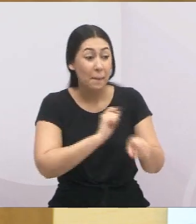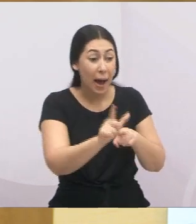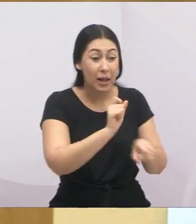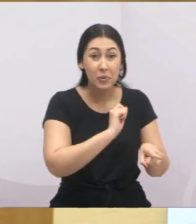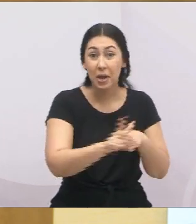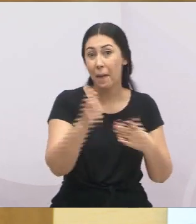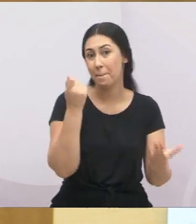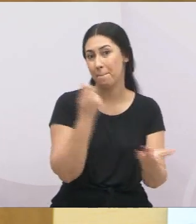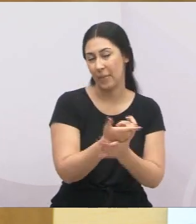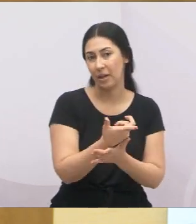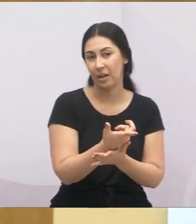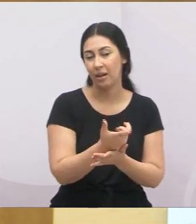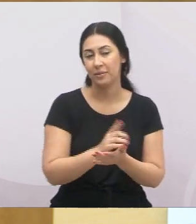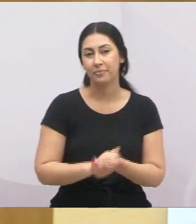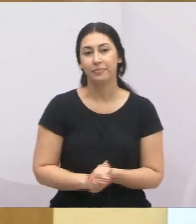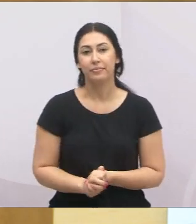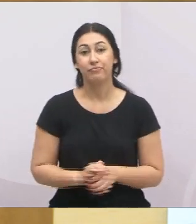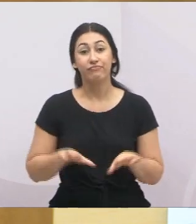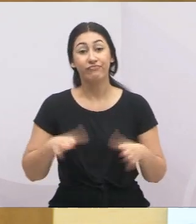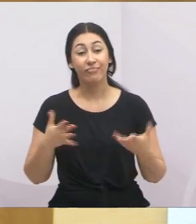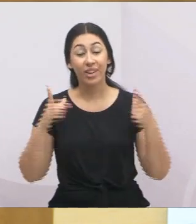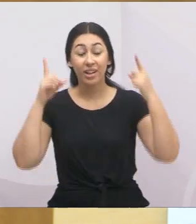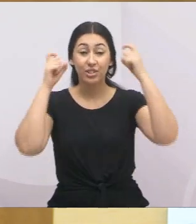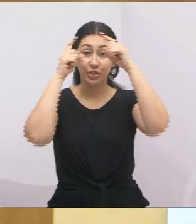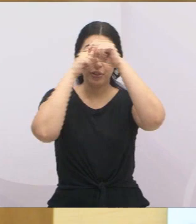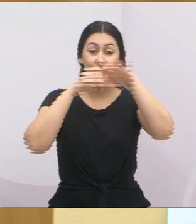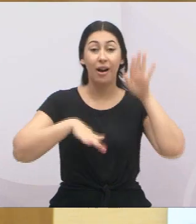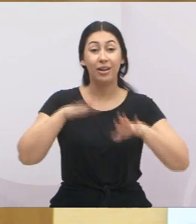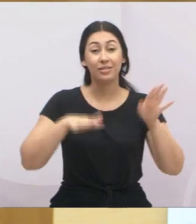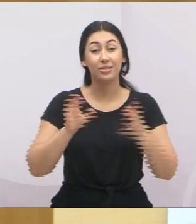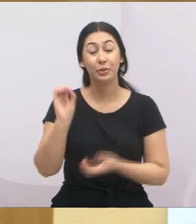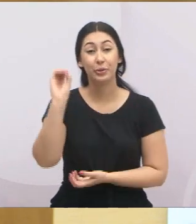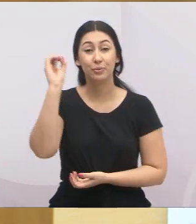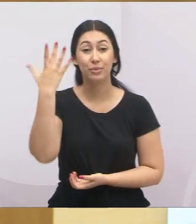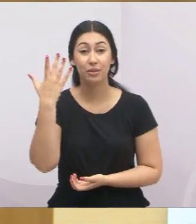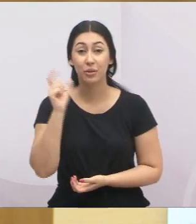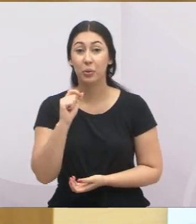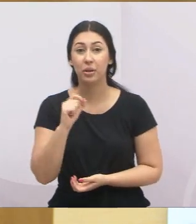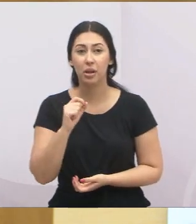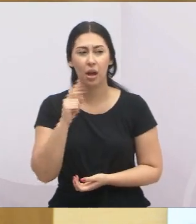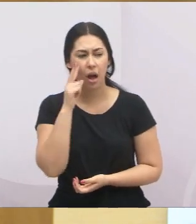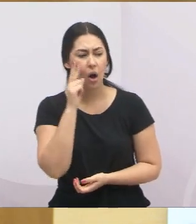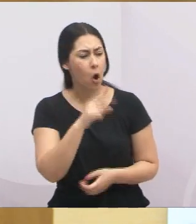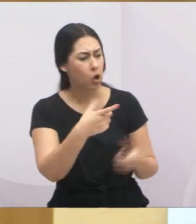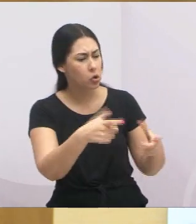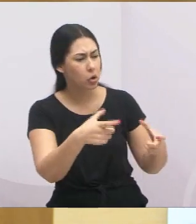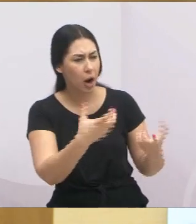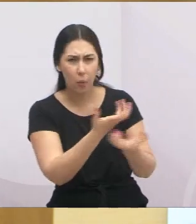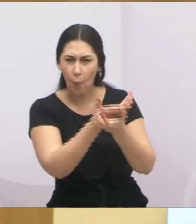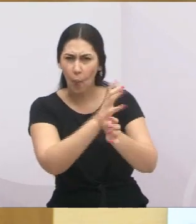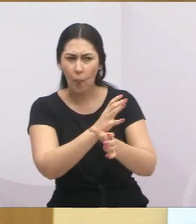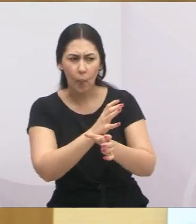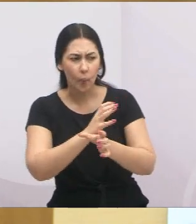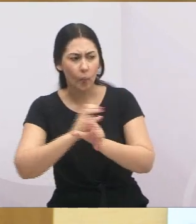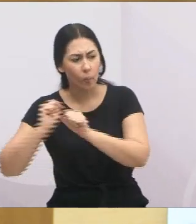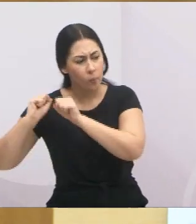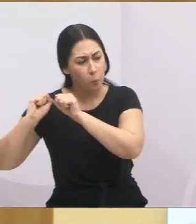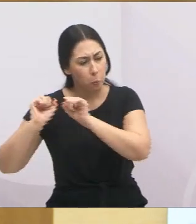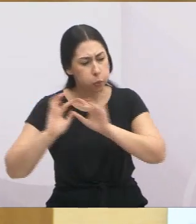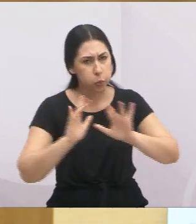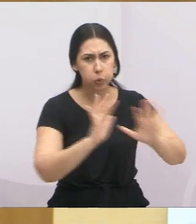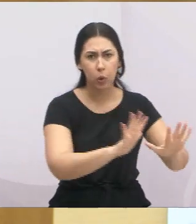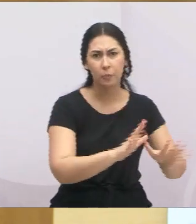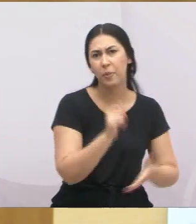dificuldade, e aí muitas vezes acontece essas ocupações, como tem as pessoas que estão lá no Lago Azul,